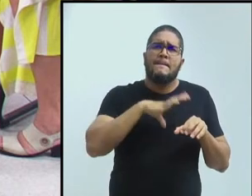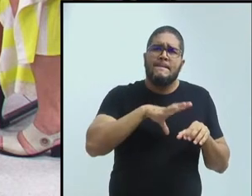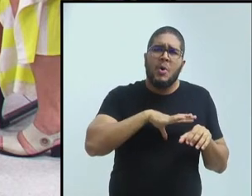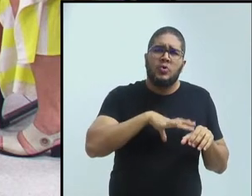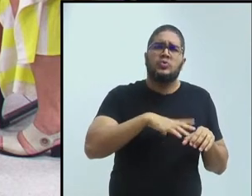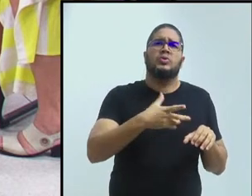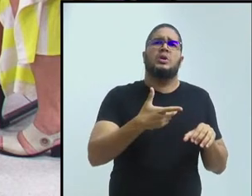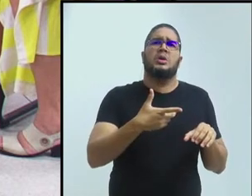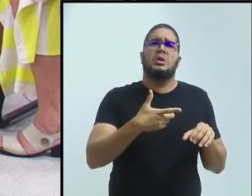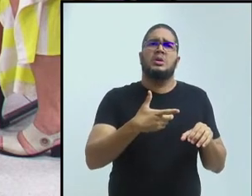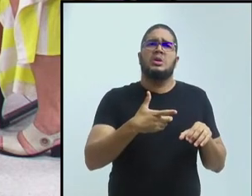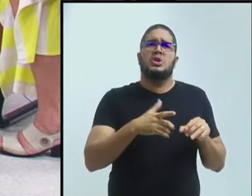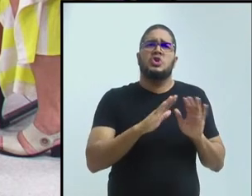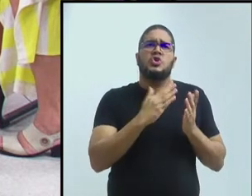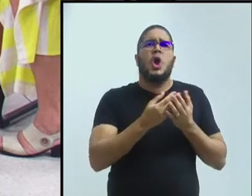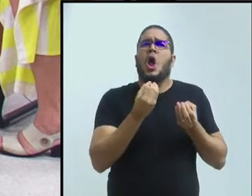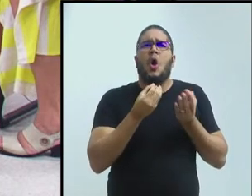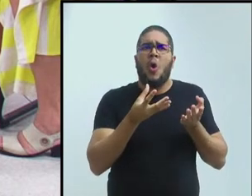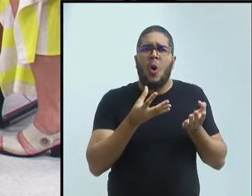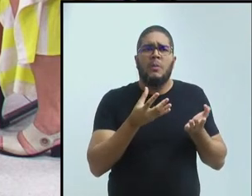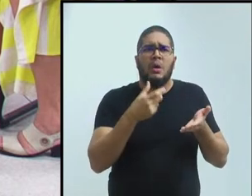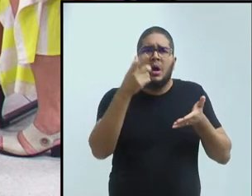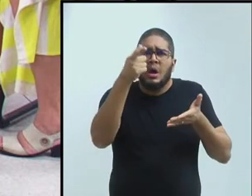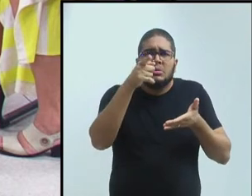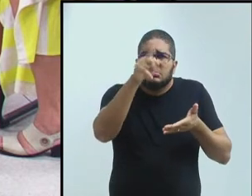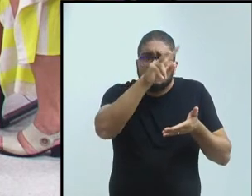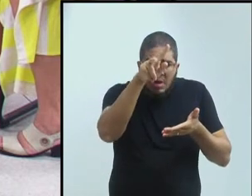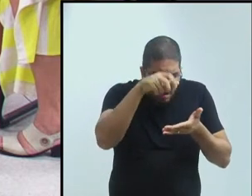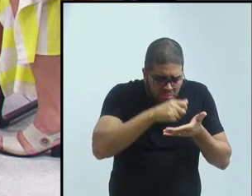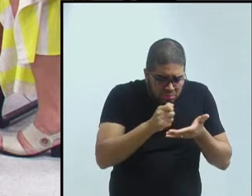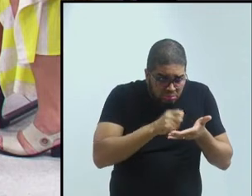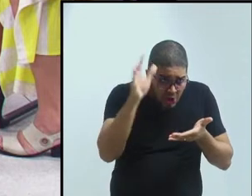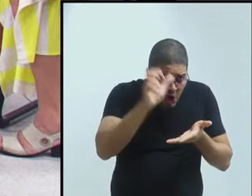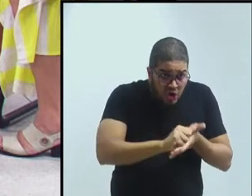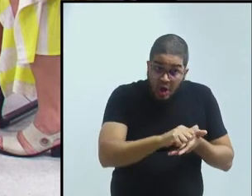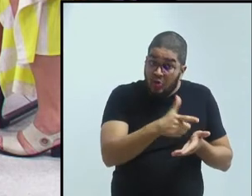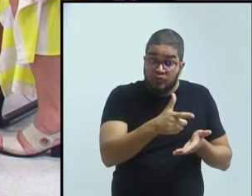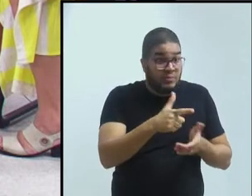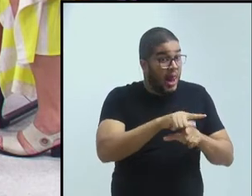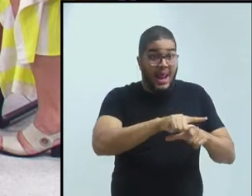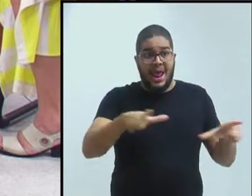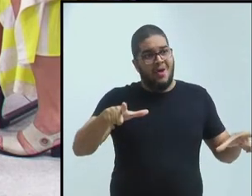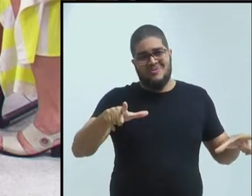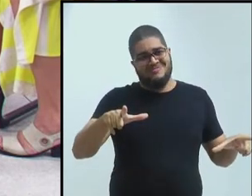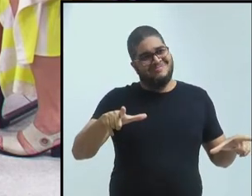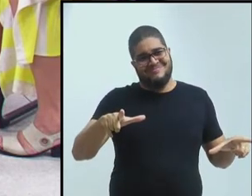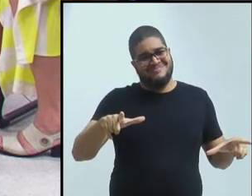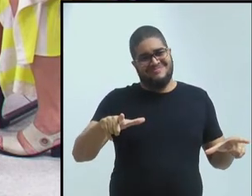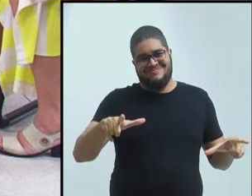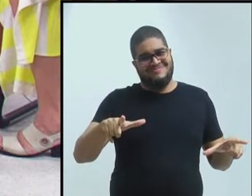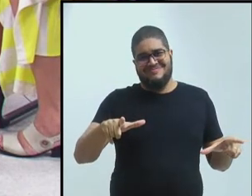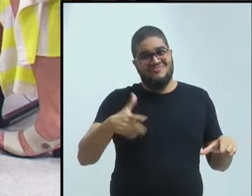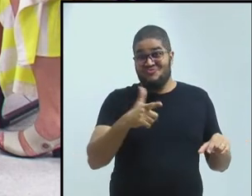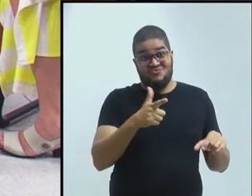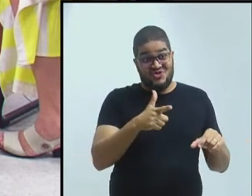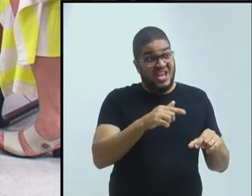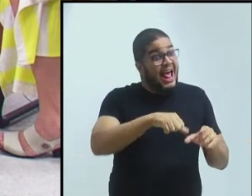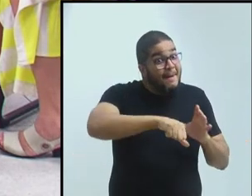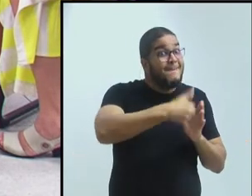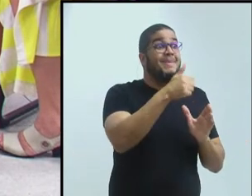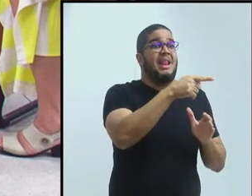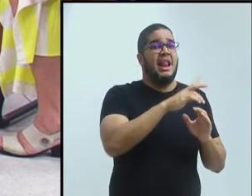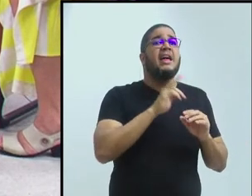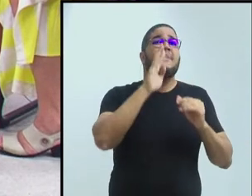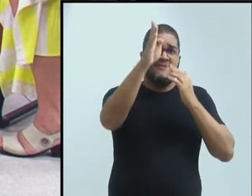etnográfica disso, que é uma coisa que ninguém fazia, não tinha nenhum trabalho fazendo isso lá. E ela faz